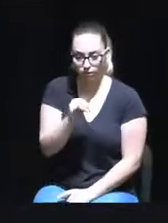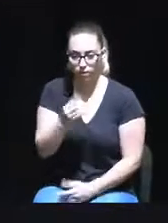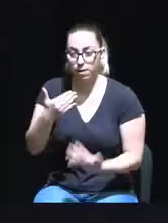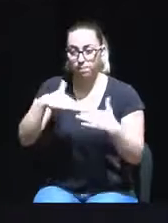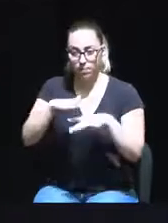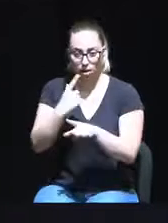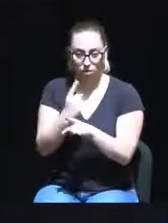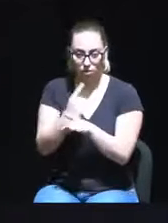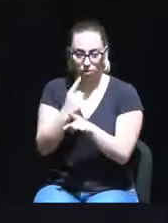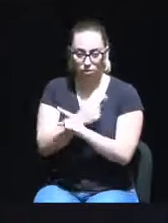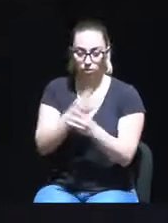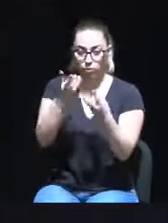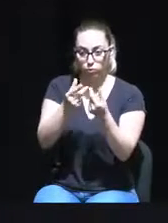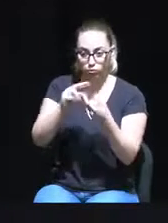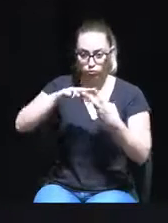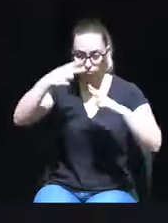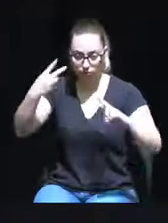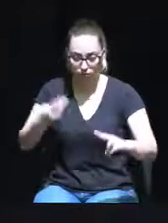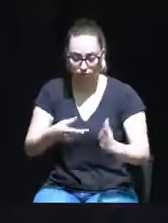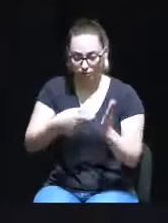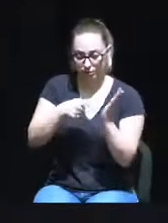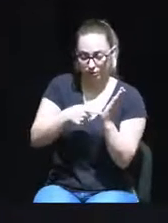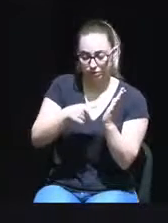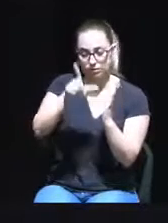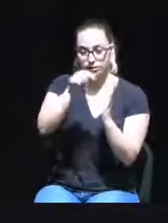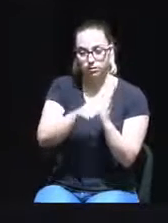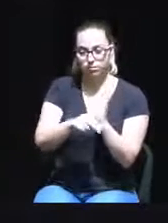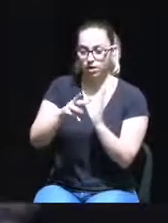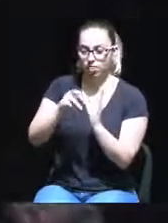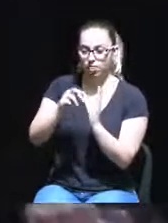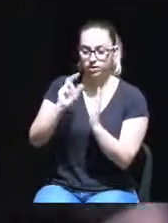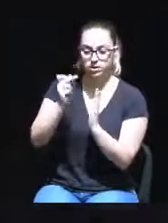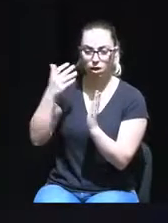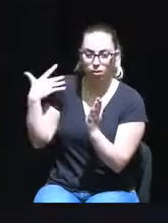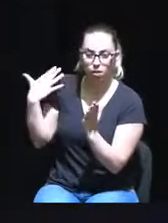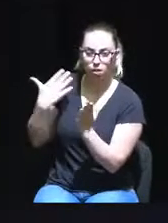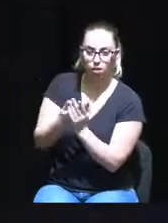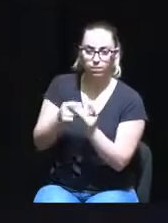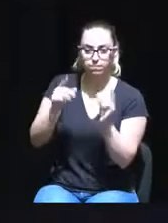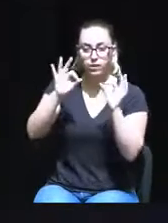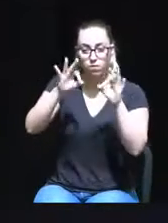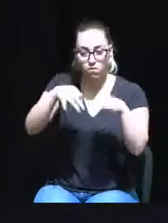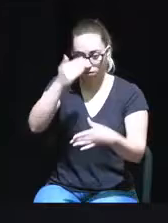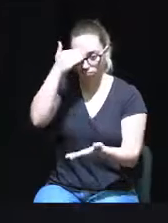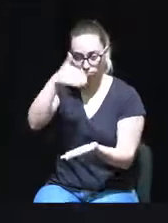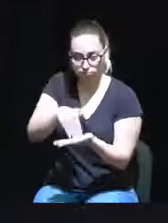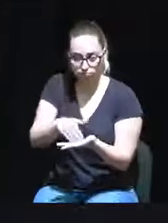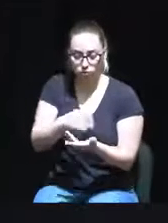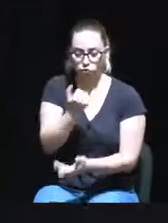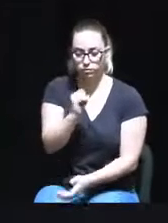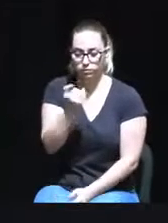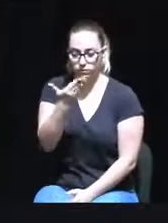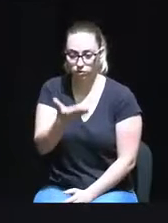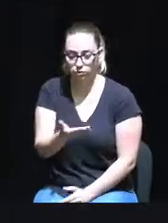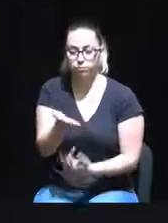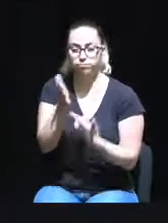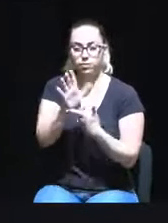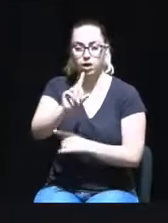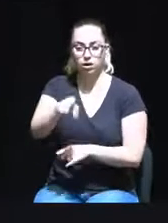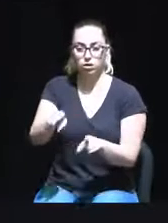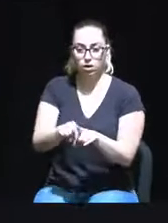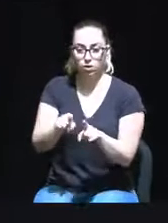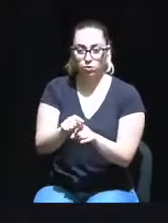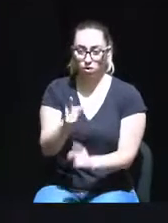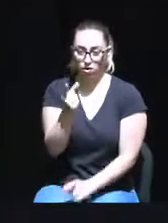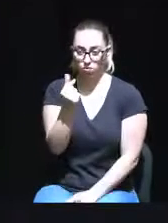de acordo com a prestação de contas do município, e considerando os últimos 13 anos, o passivo apurado no final do exercício 2021 representa o